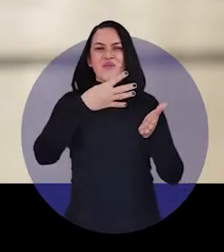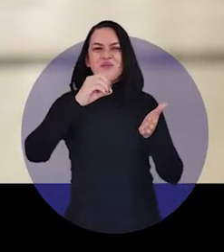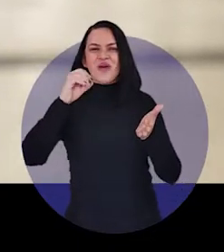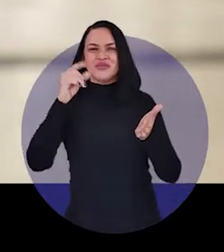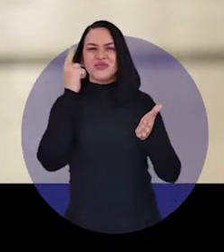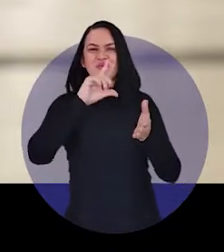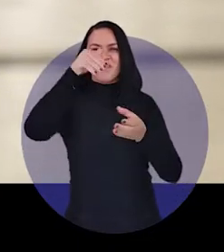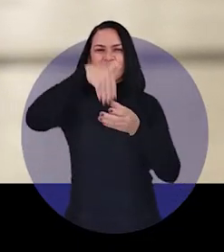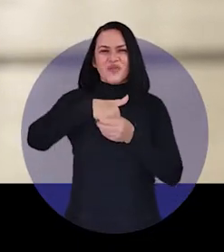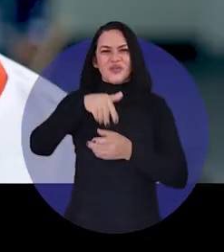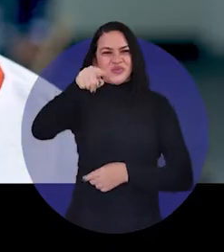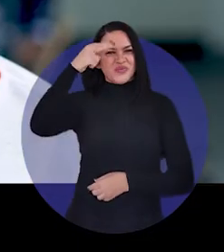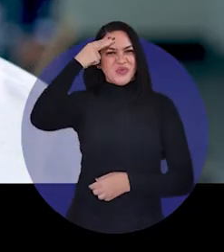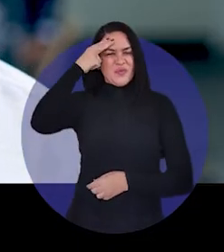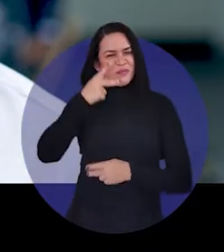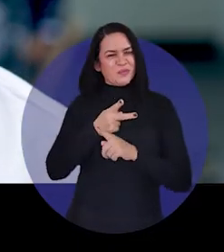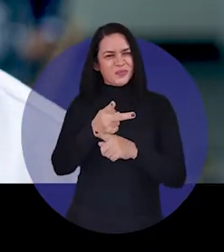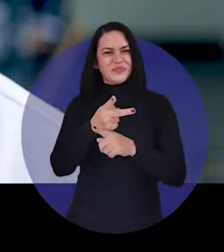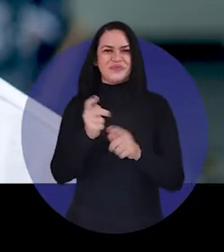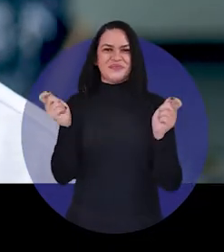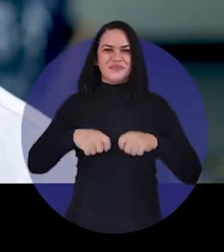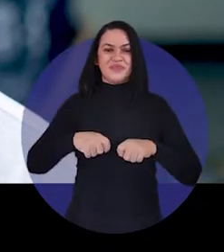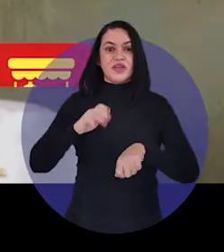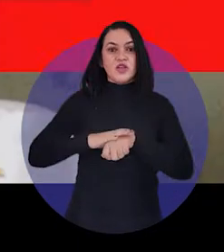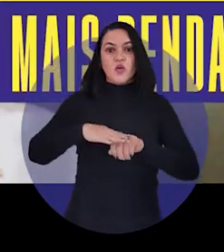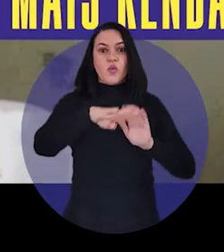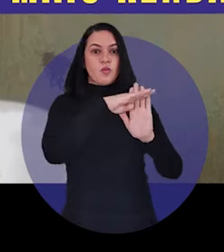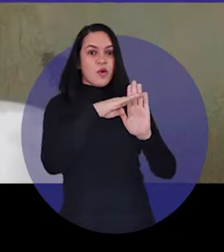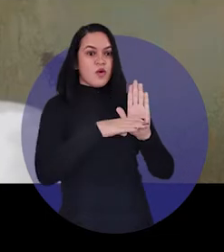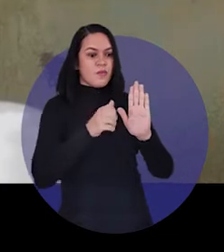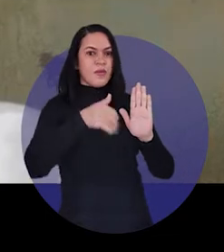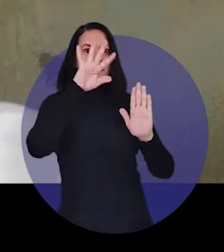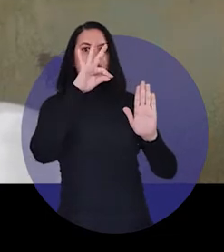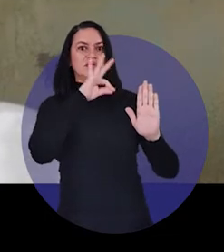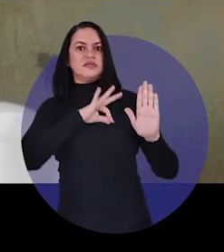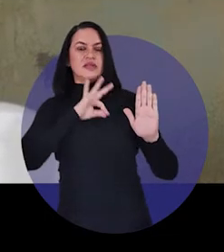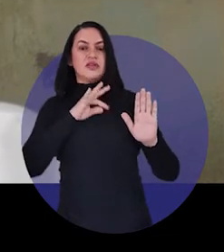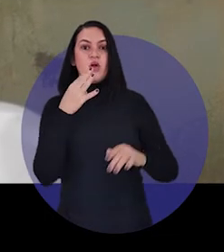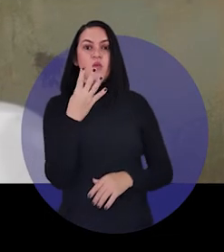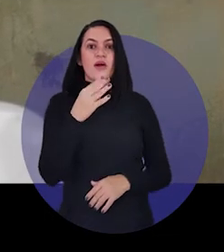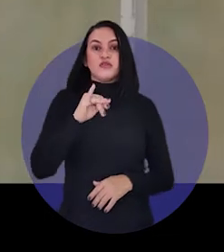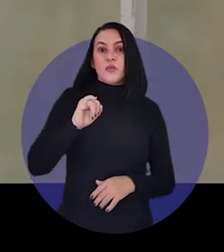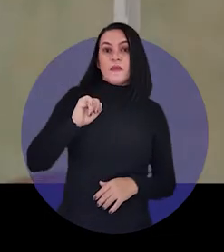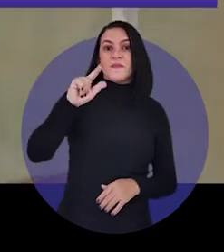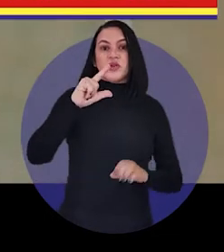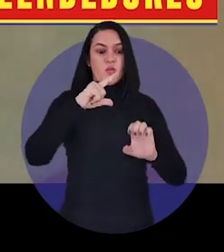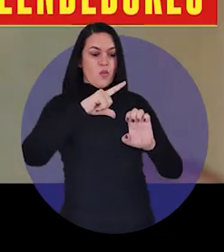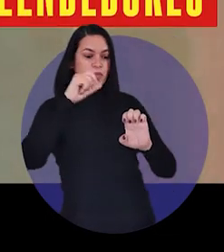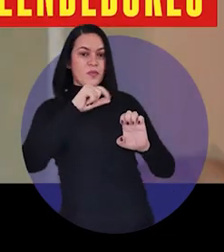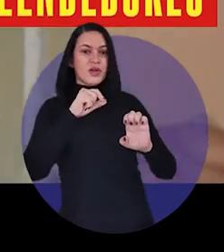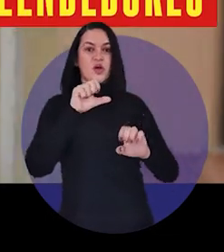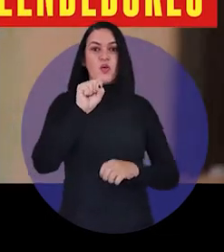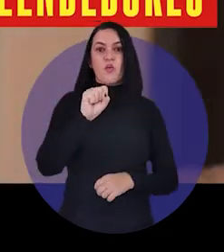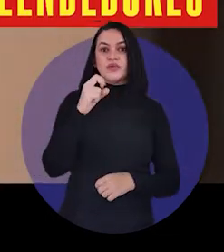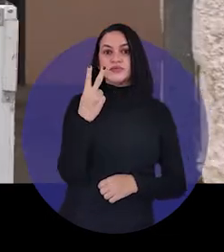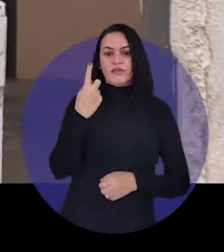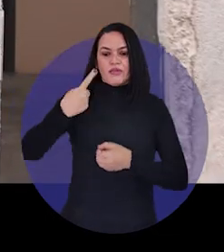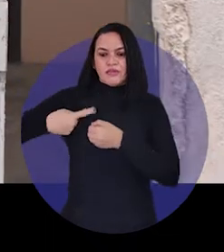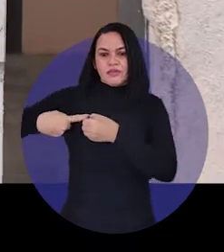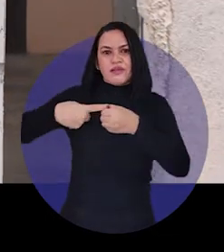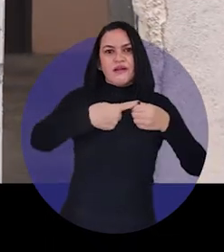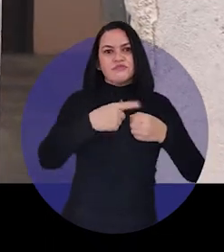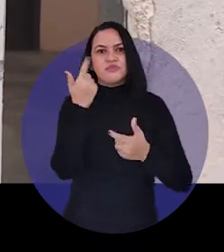e vá atrás dos seus sonhos. Busque. E com o programa Mais Renda, 4 mil empreendedores de 82